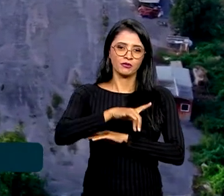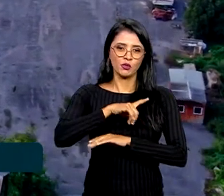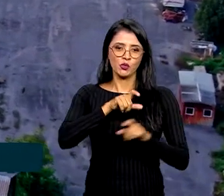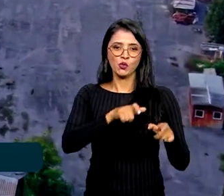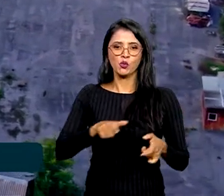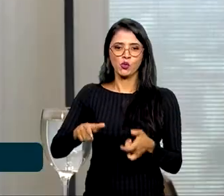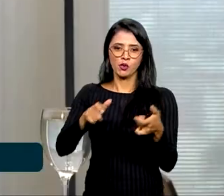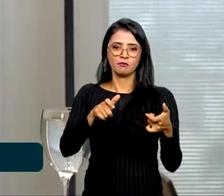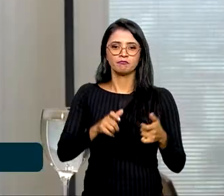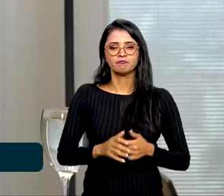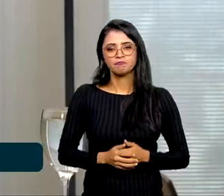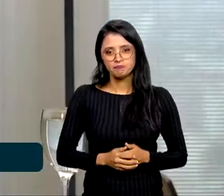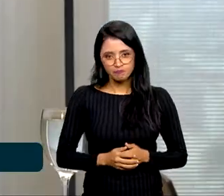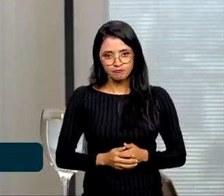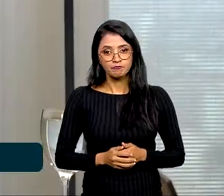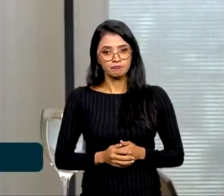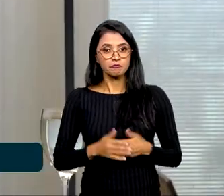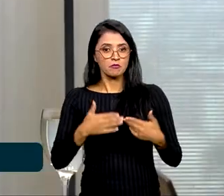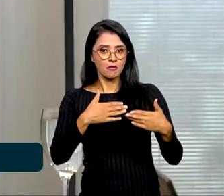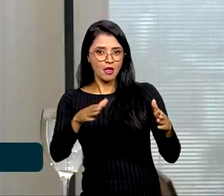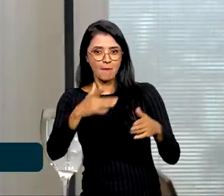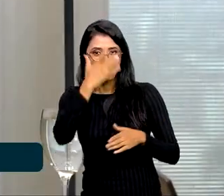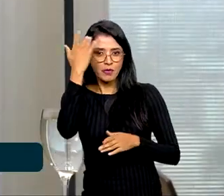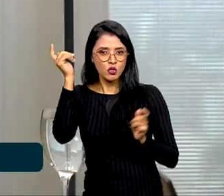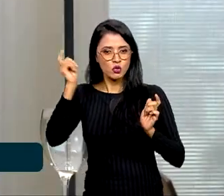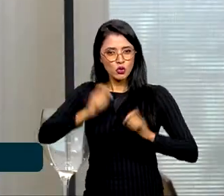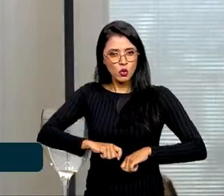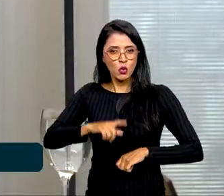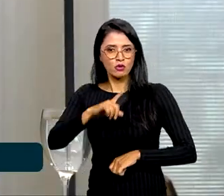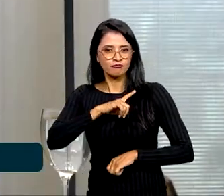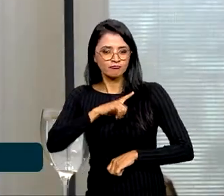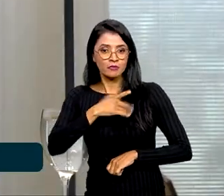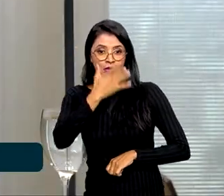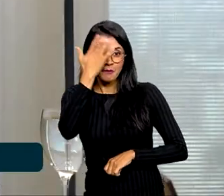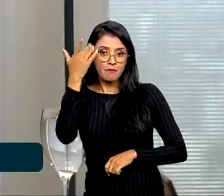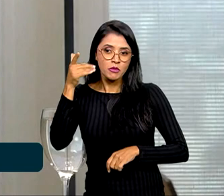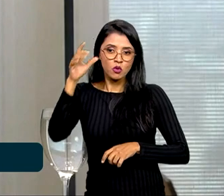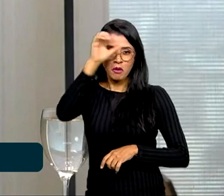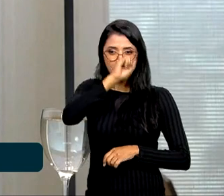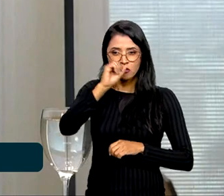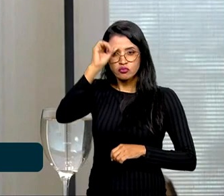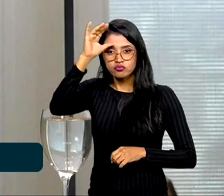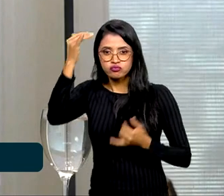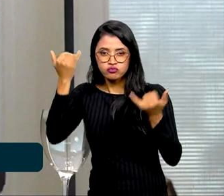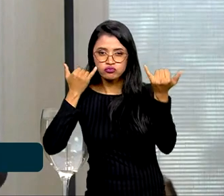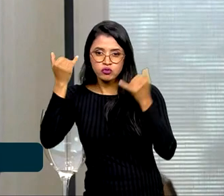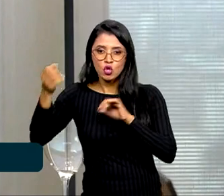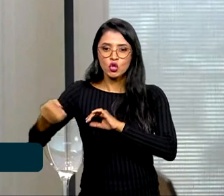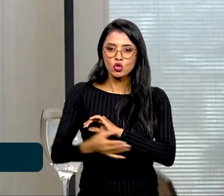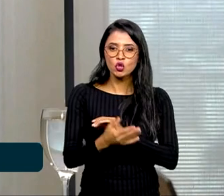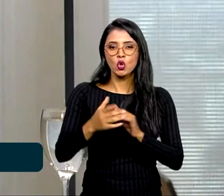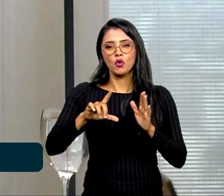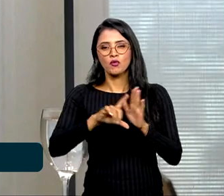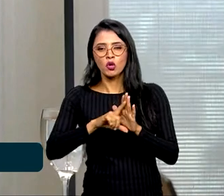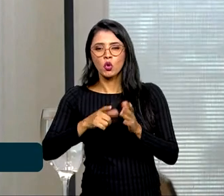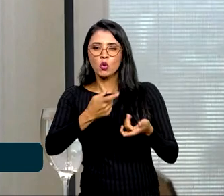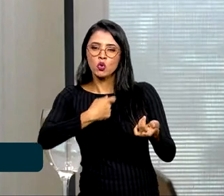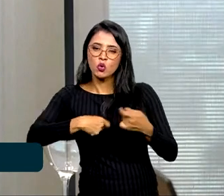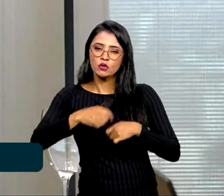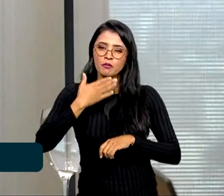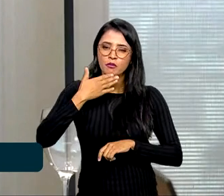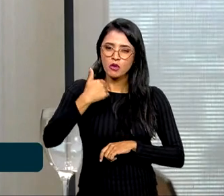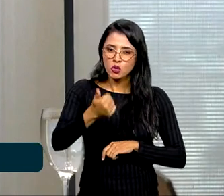regiões. Abrir o caminho para as pessoas, abrir possibilidades para a pessoa aprender mais, para novos comércios, para dinamizar a economia,